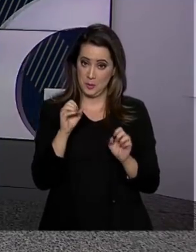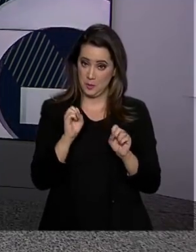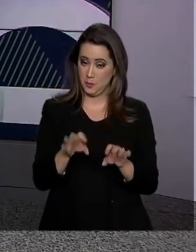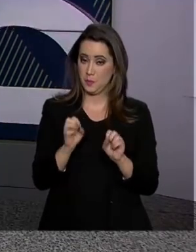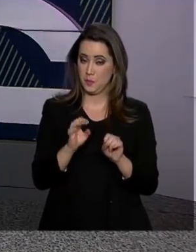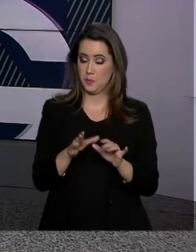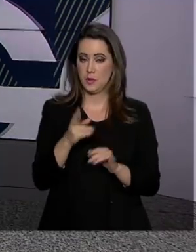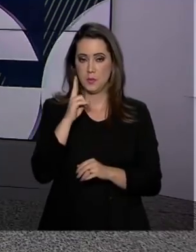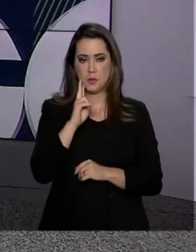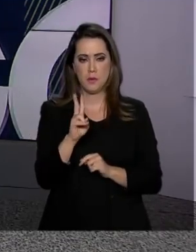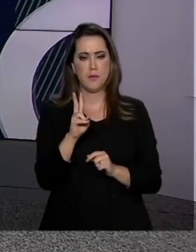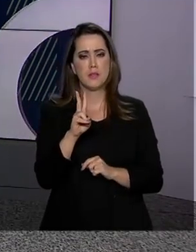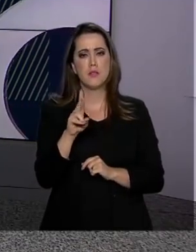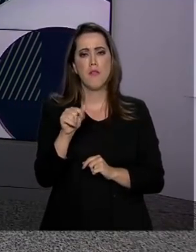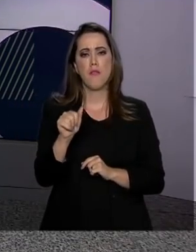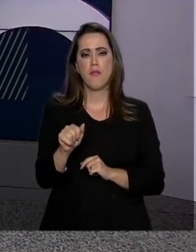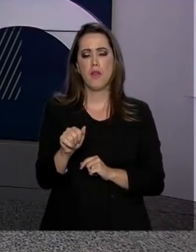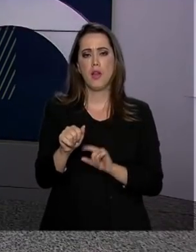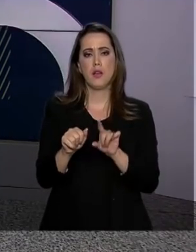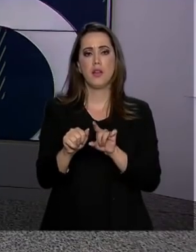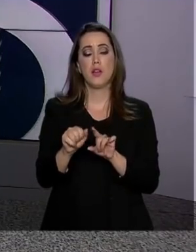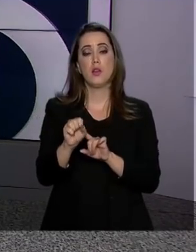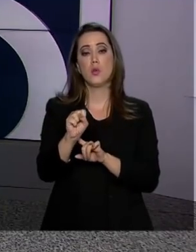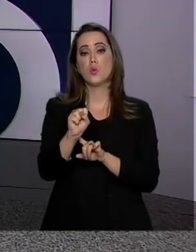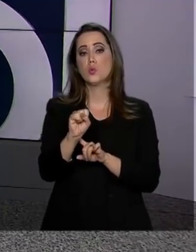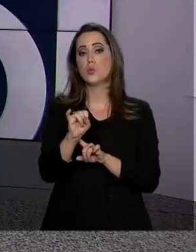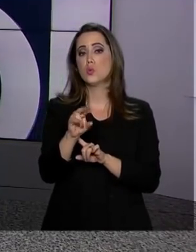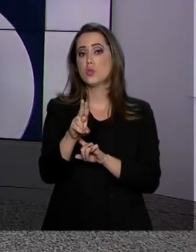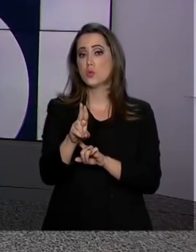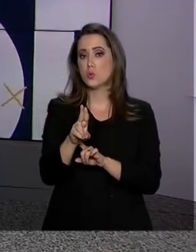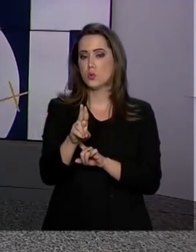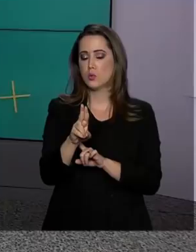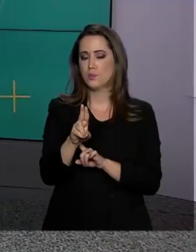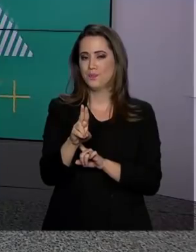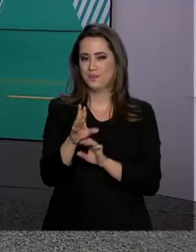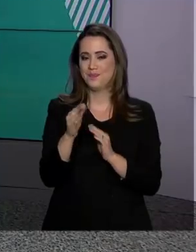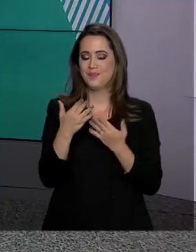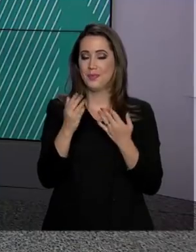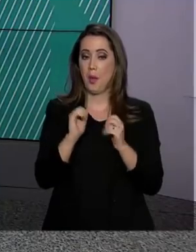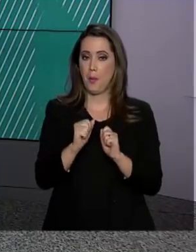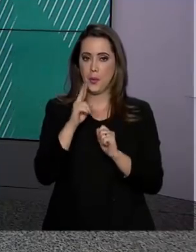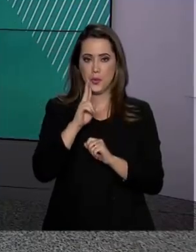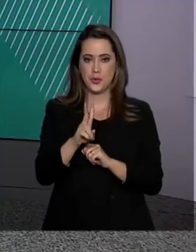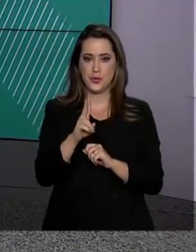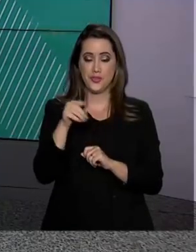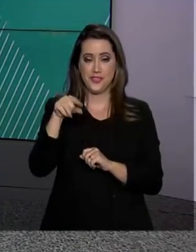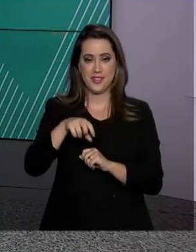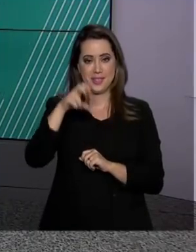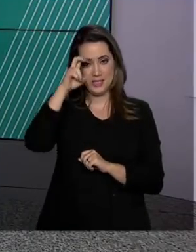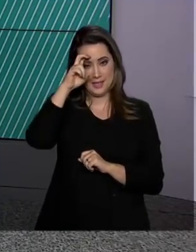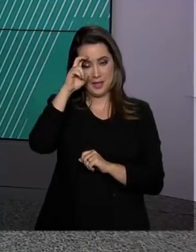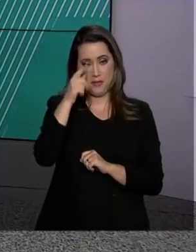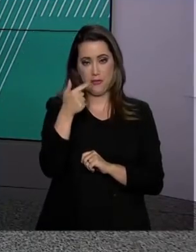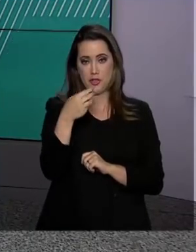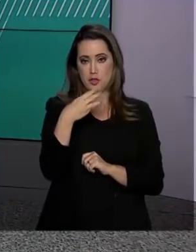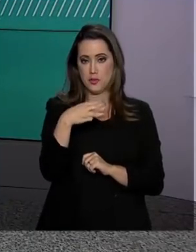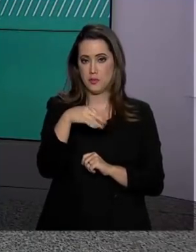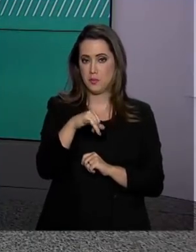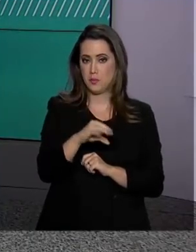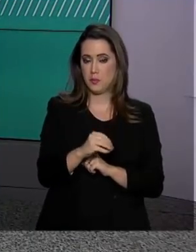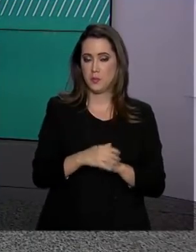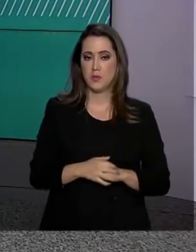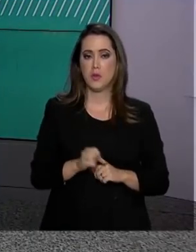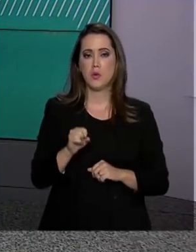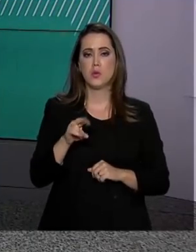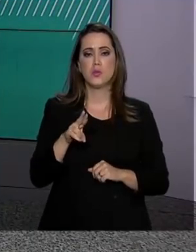a consulta para vagas do Sistema de Seleção Unificada, o SISU, vai estar disponível a partir desta quinta-feira, 23 de maio.